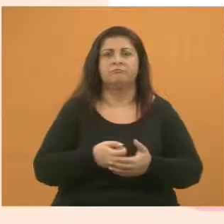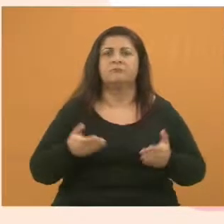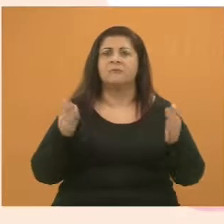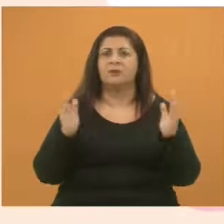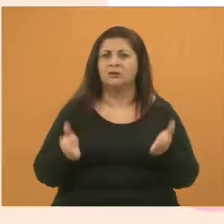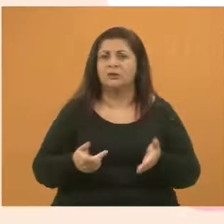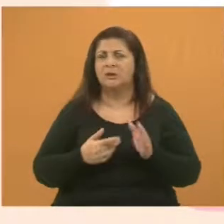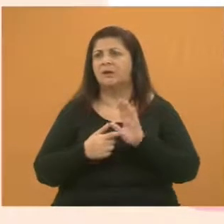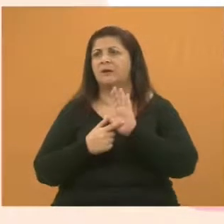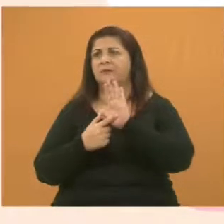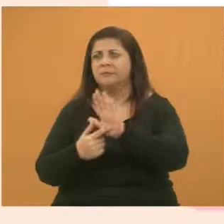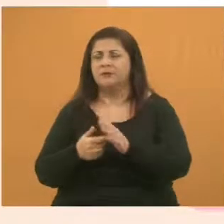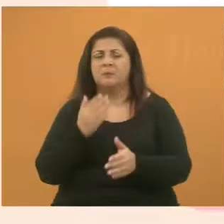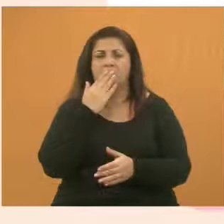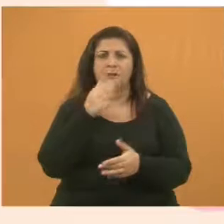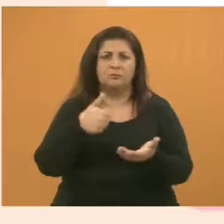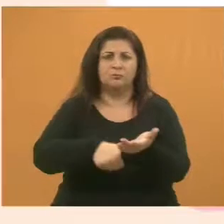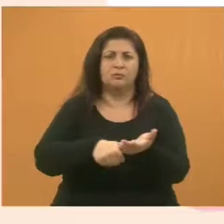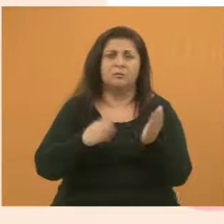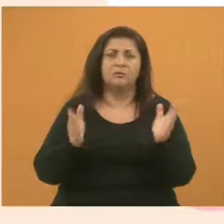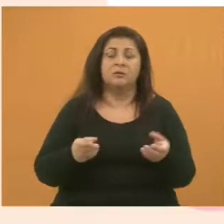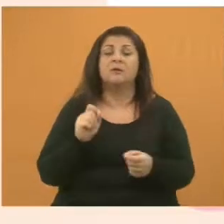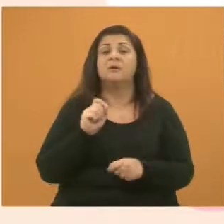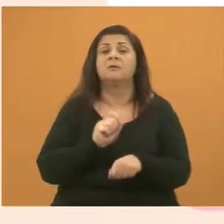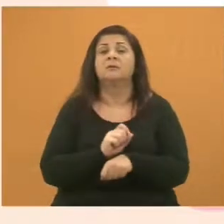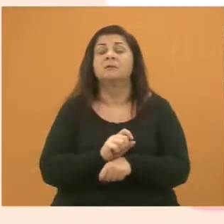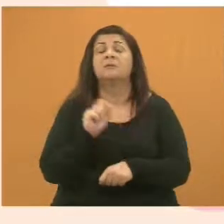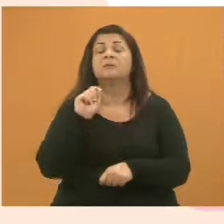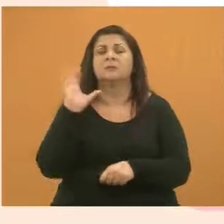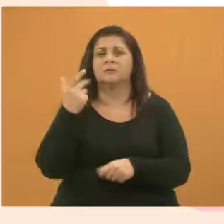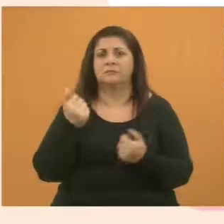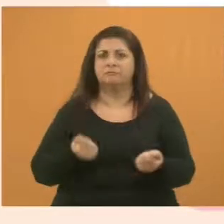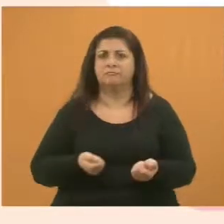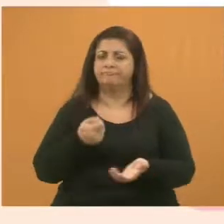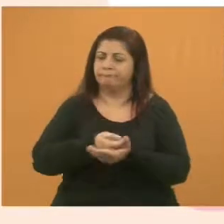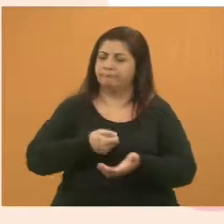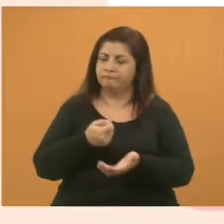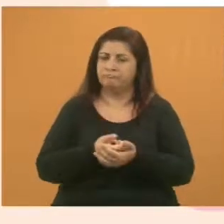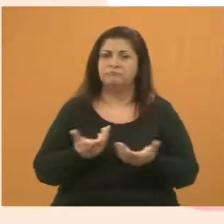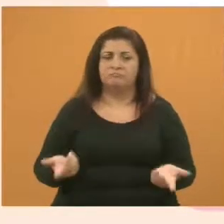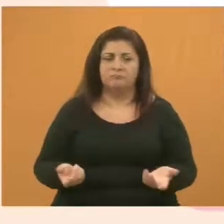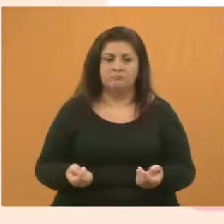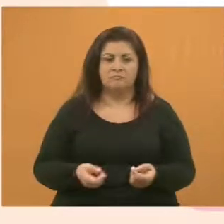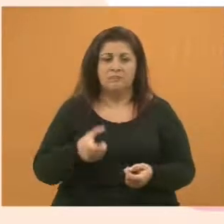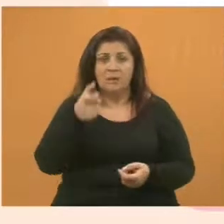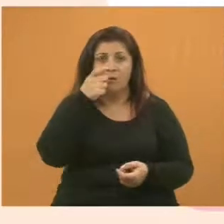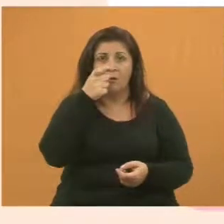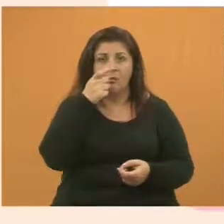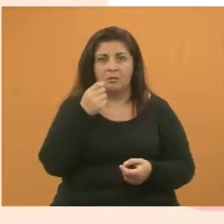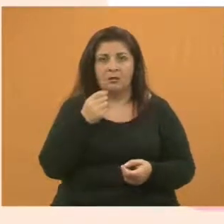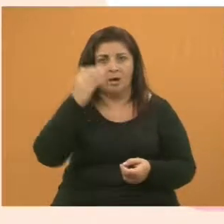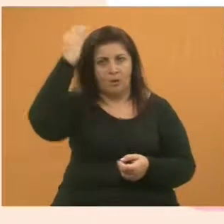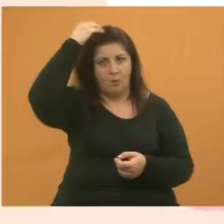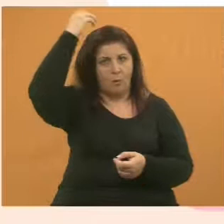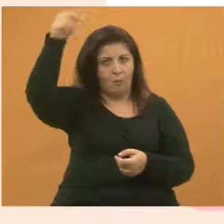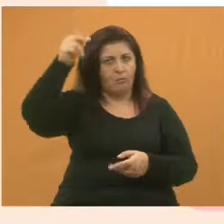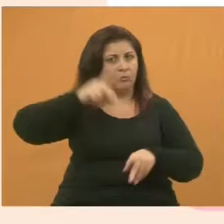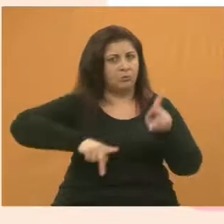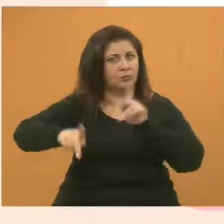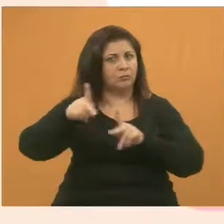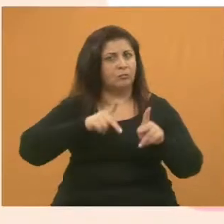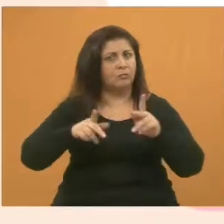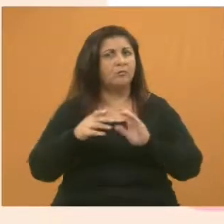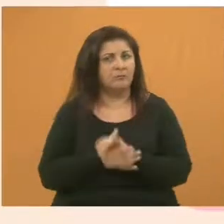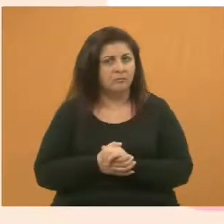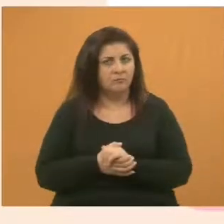as indicações, ofícios, etc. Vamos ver o vai acontecer. Vamos continuar pressionando. Olha a quantidade de culpa da população. O